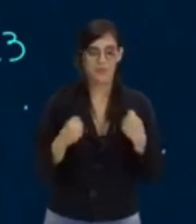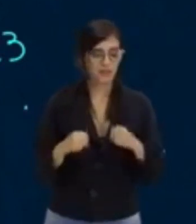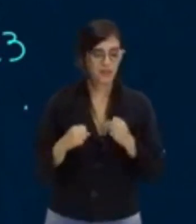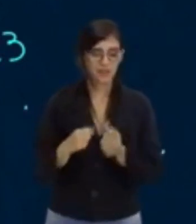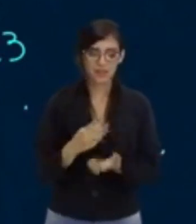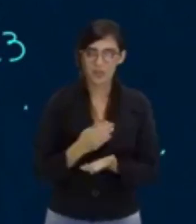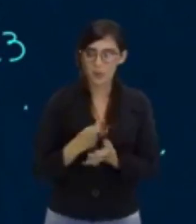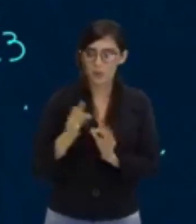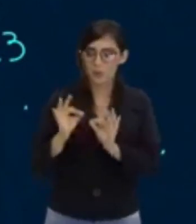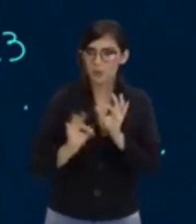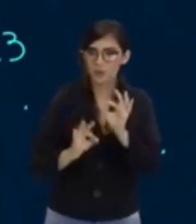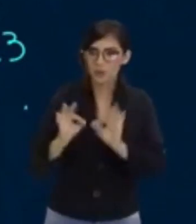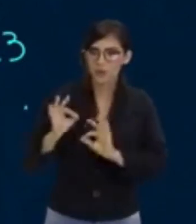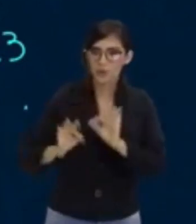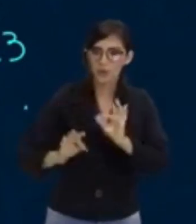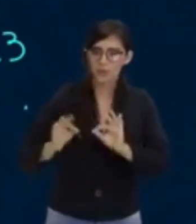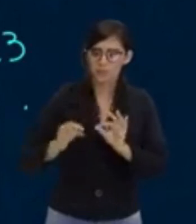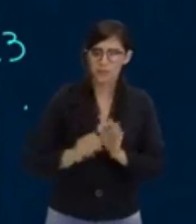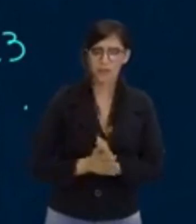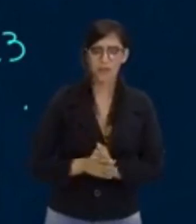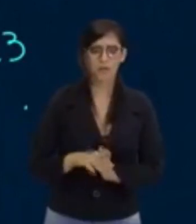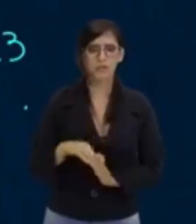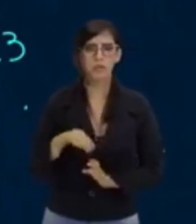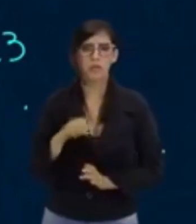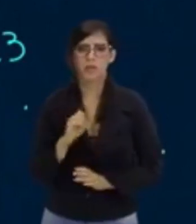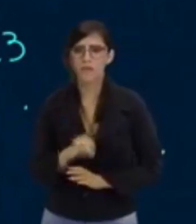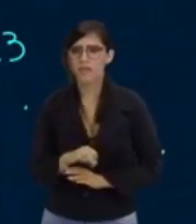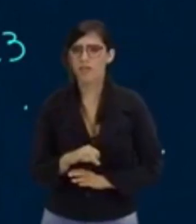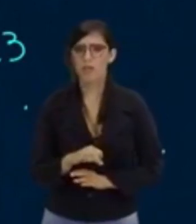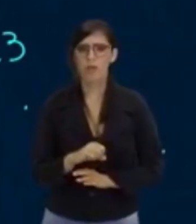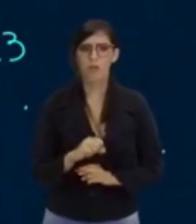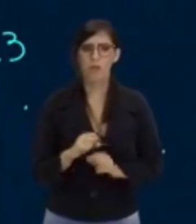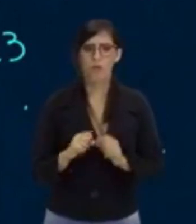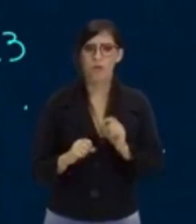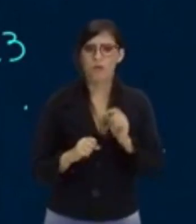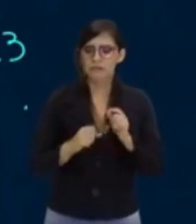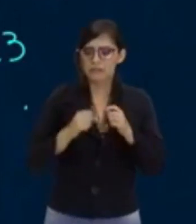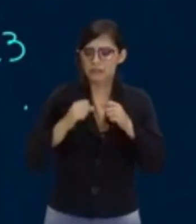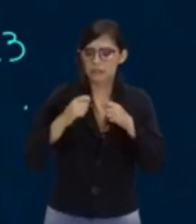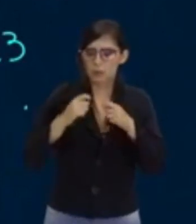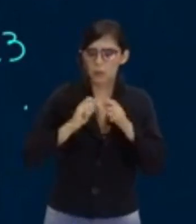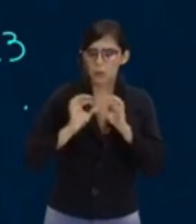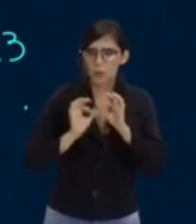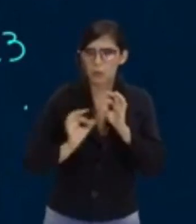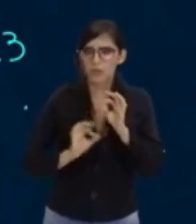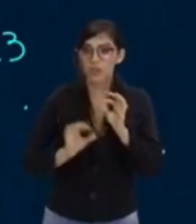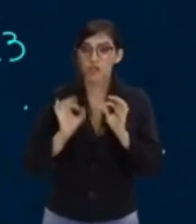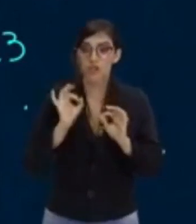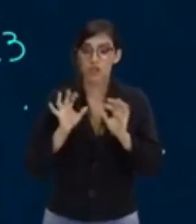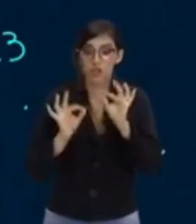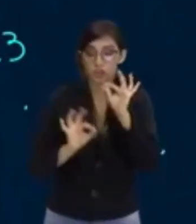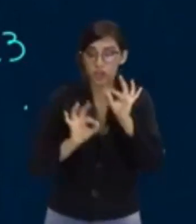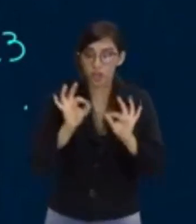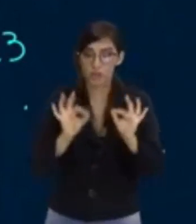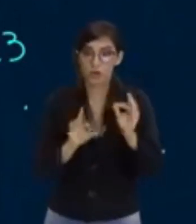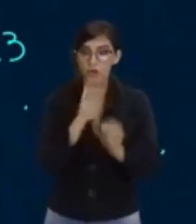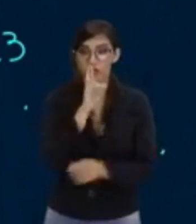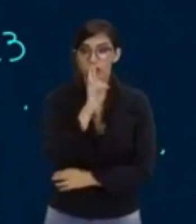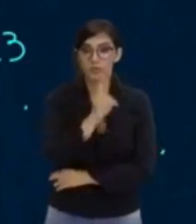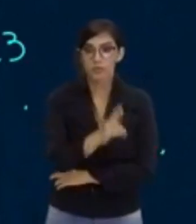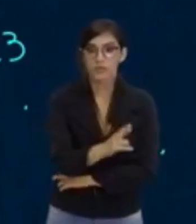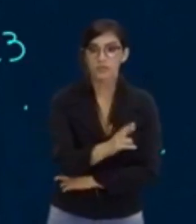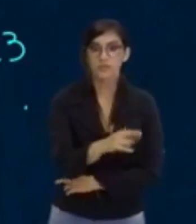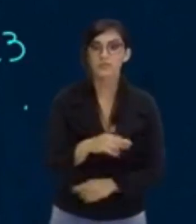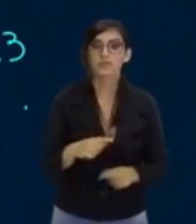Que conta, professor? Você ainda não falou de conta, só falou de calcular a quantidade de respostas. Verdade. Por que que